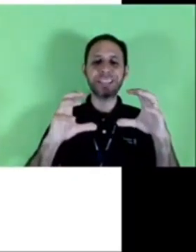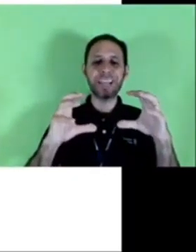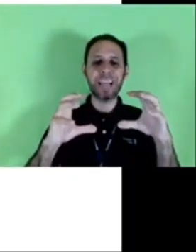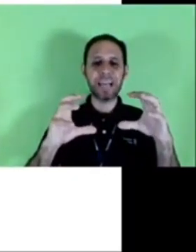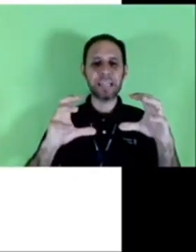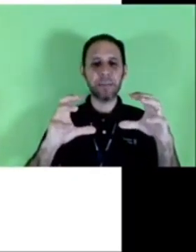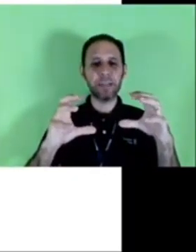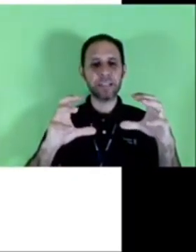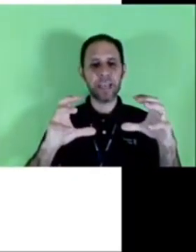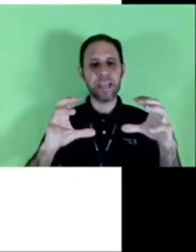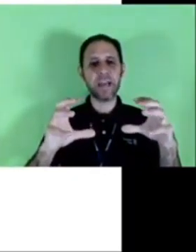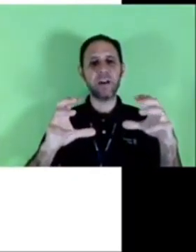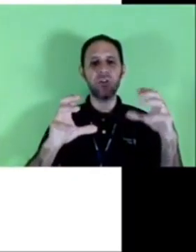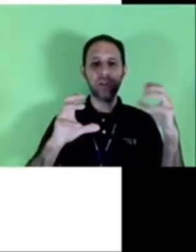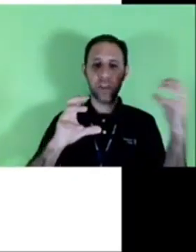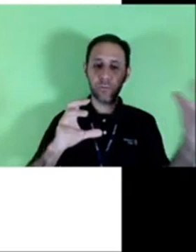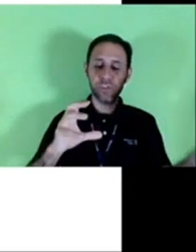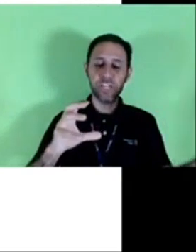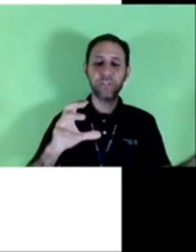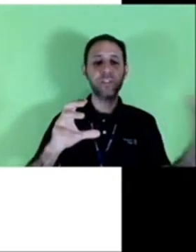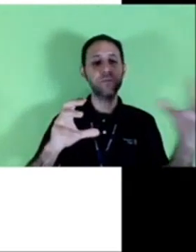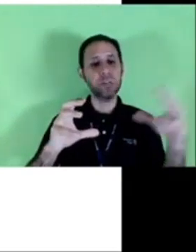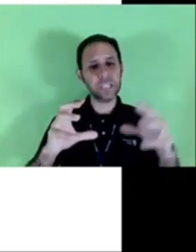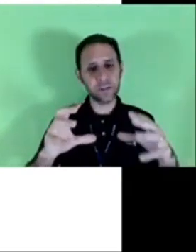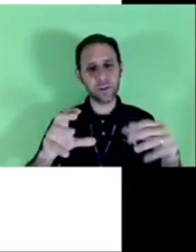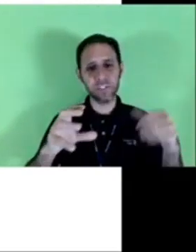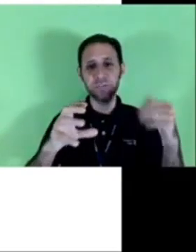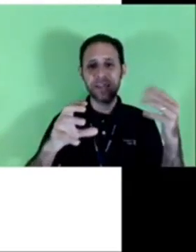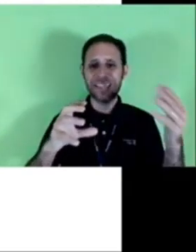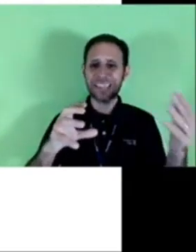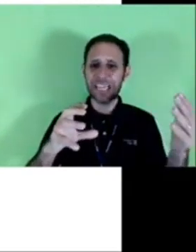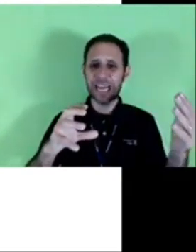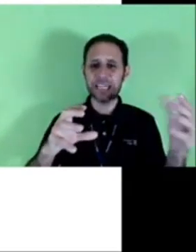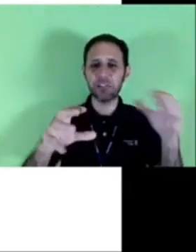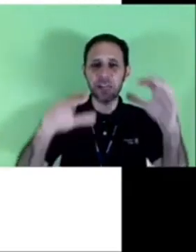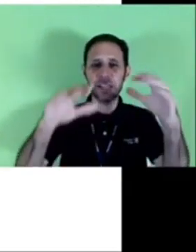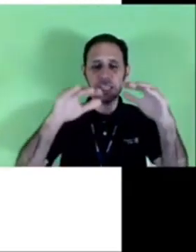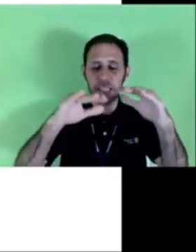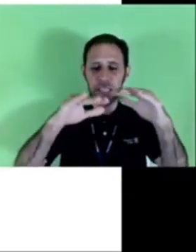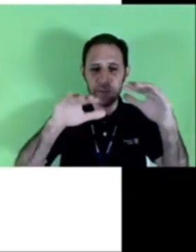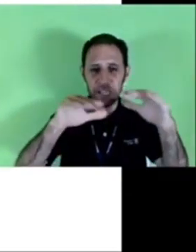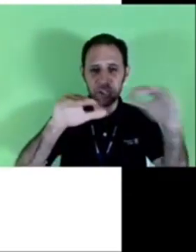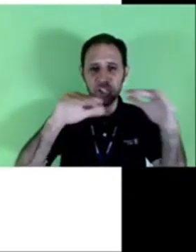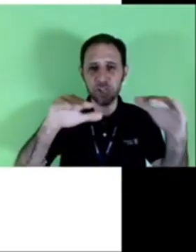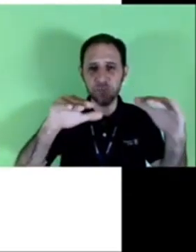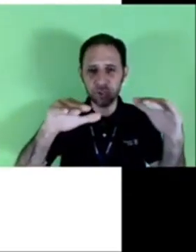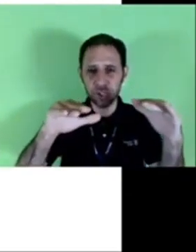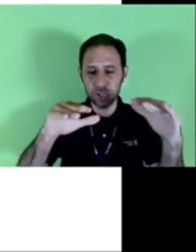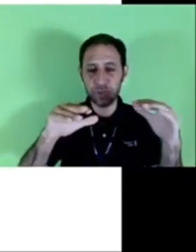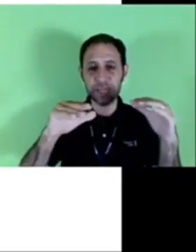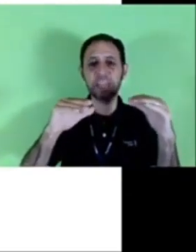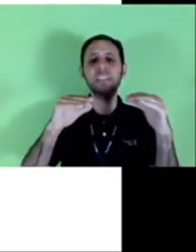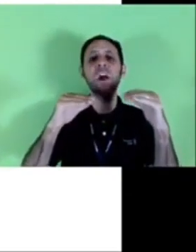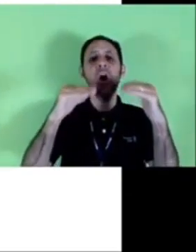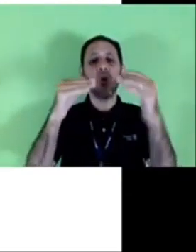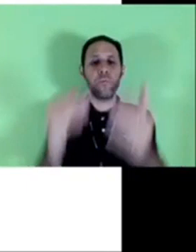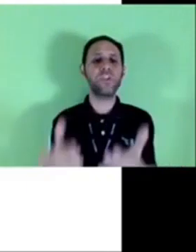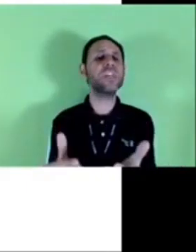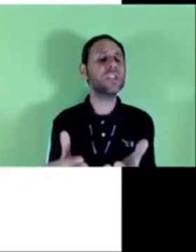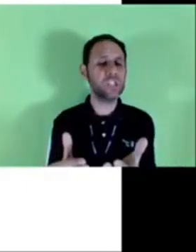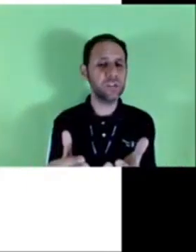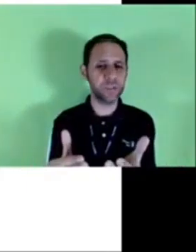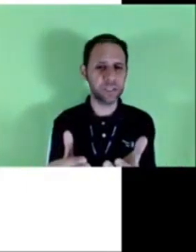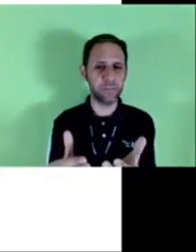exposição detalhada da matéria que é objeto da divulgação e quando a gente fala detalhada não quer dizer que tem que falar tim-tim por tim-tim porque tem que ser